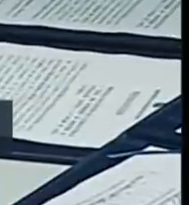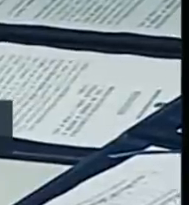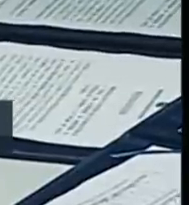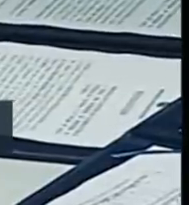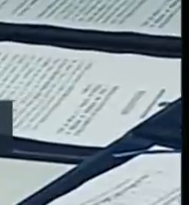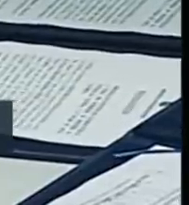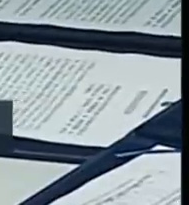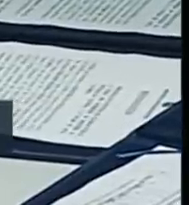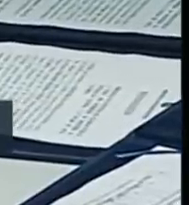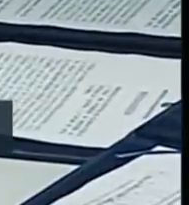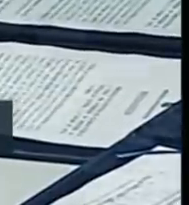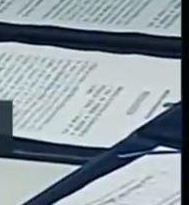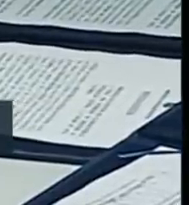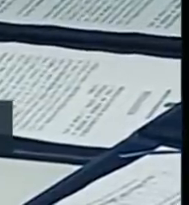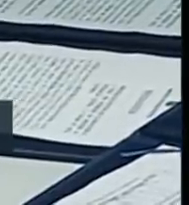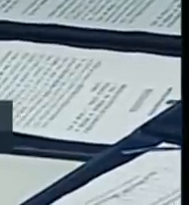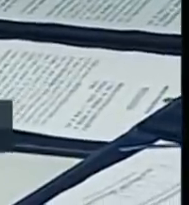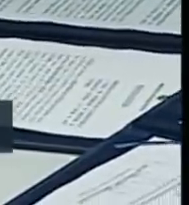Obrigado. Obrigado.